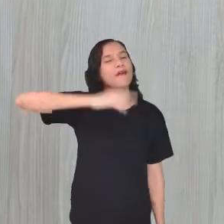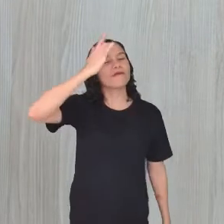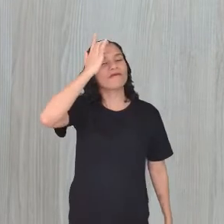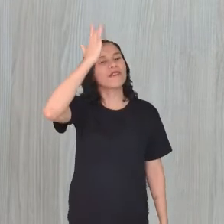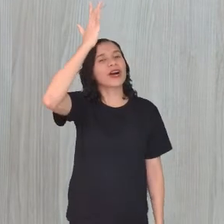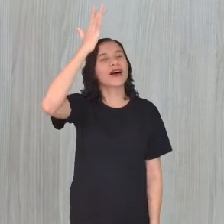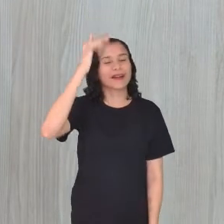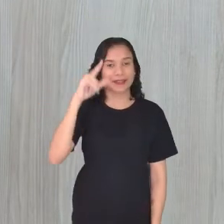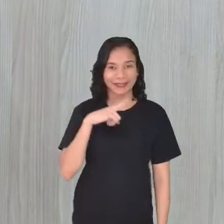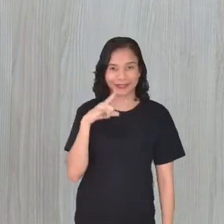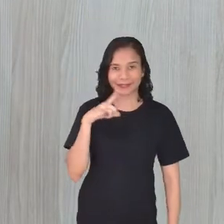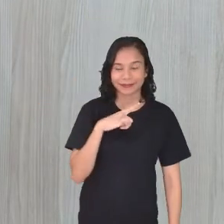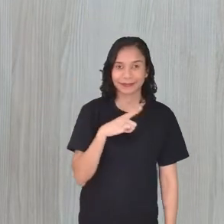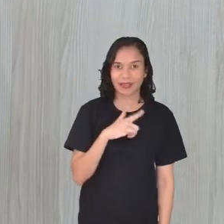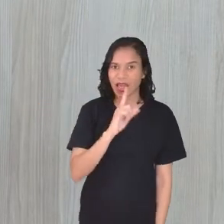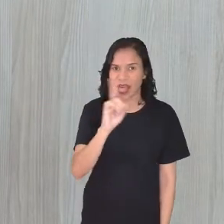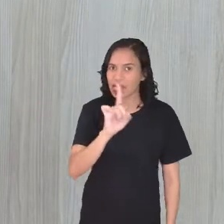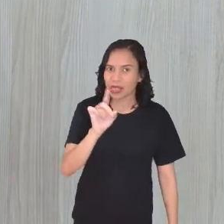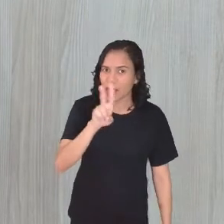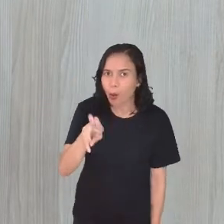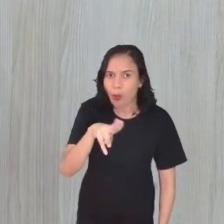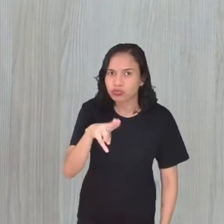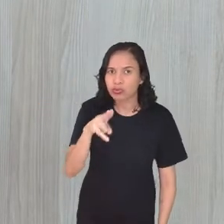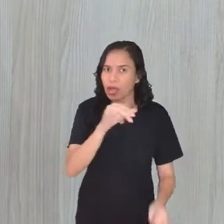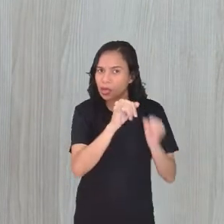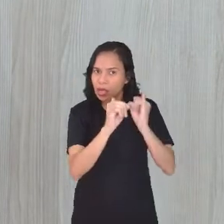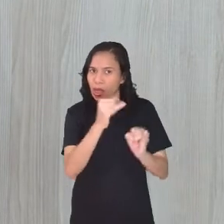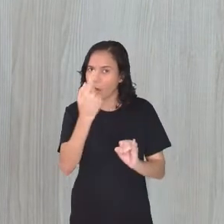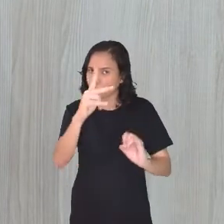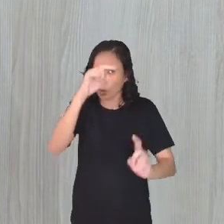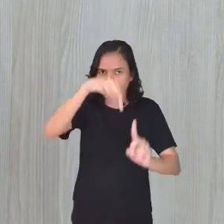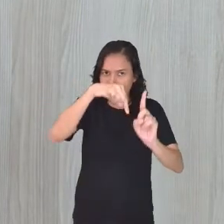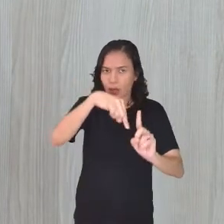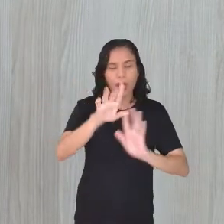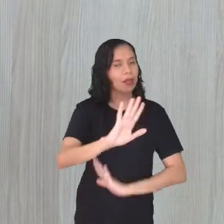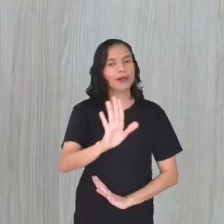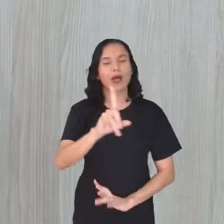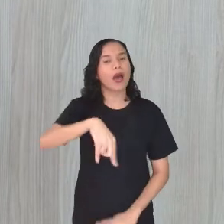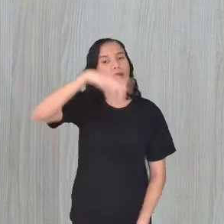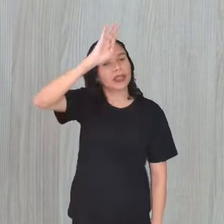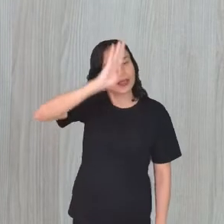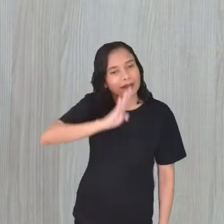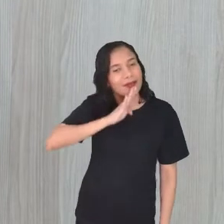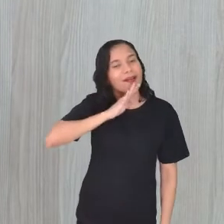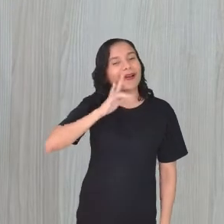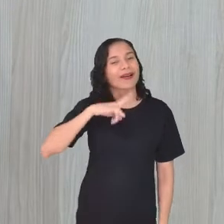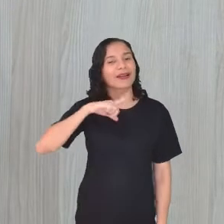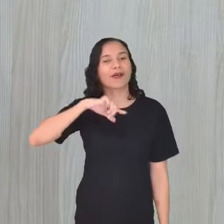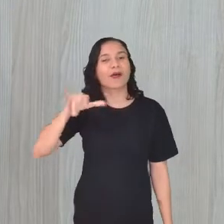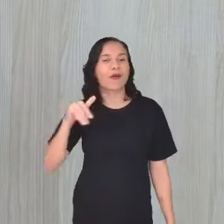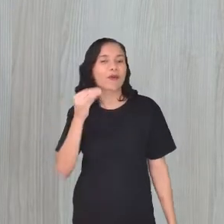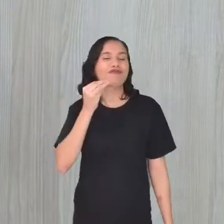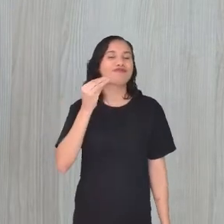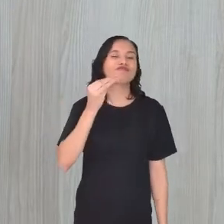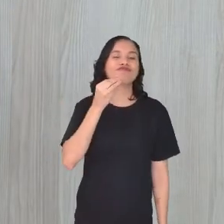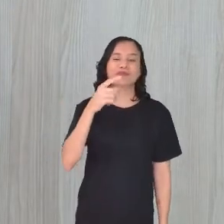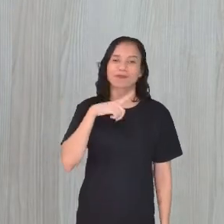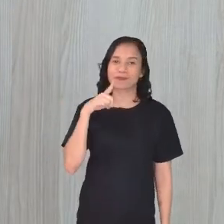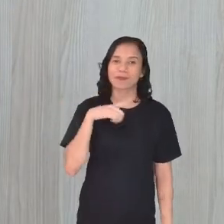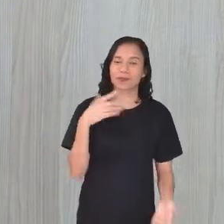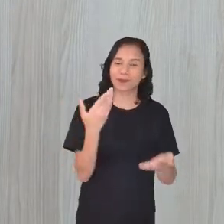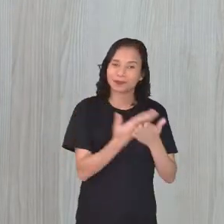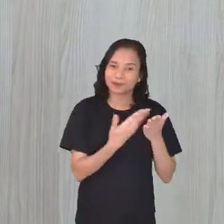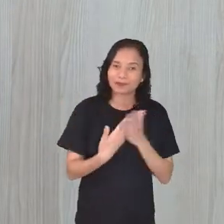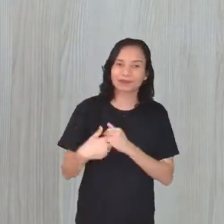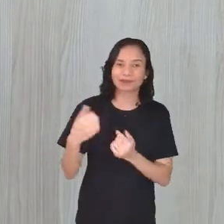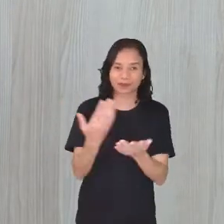esse aplicativo, né? Não gasta nada, é tudo de graça aí pra vocês terem essa oportunidade de ter esse